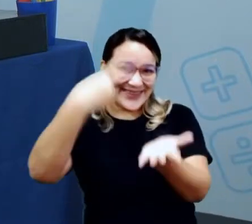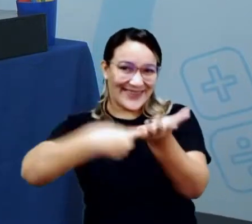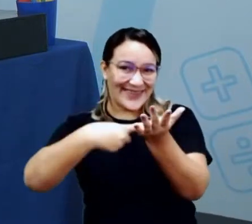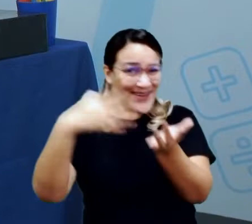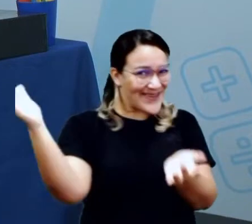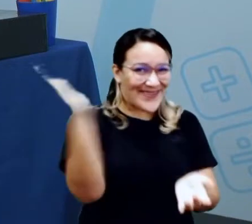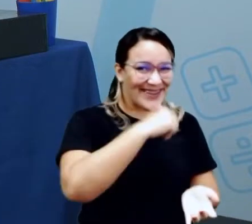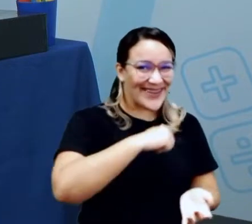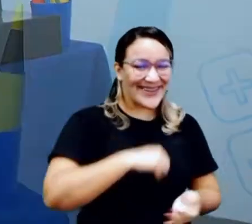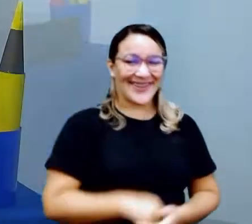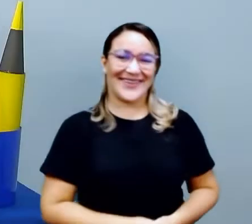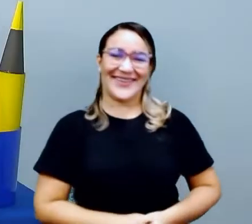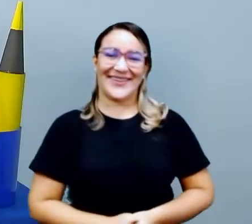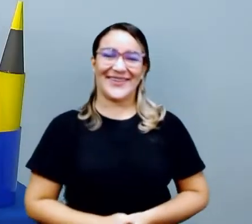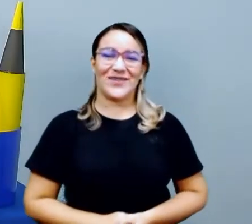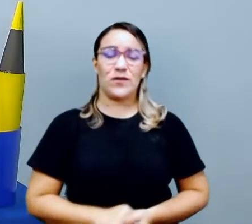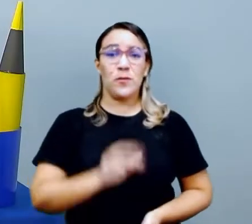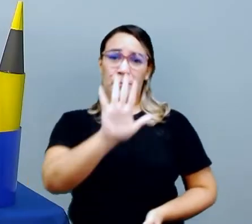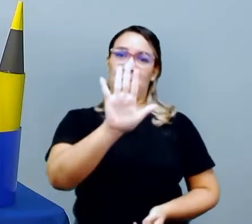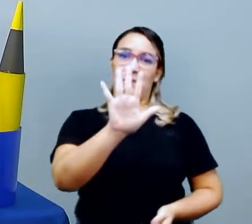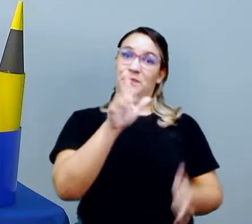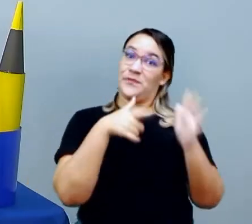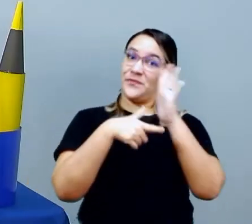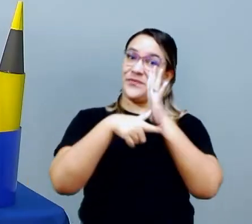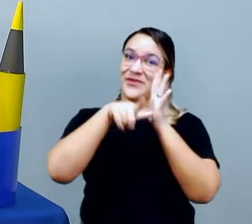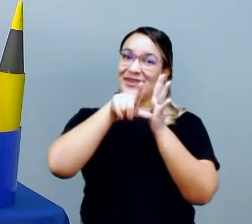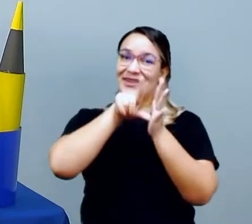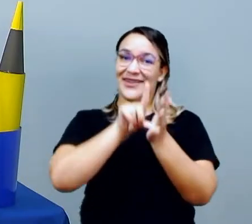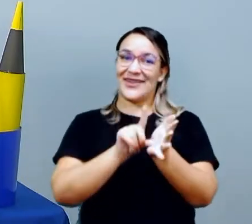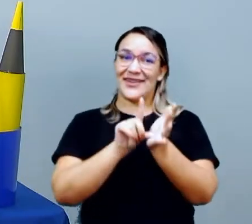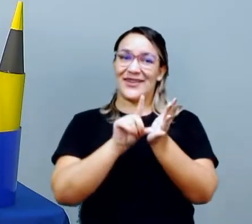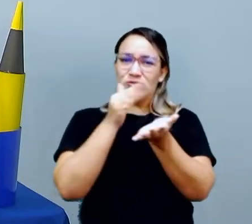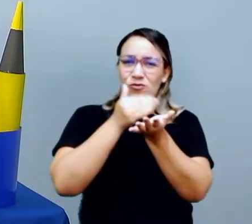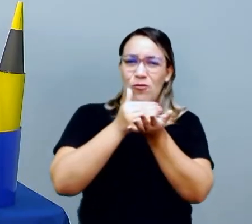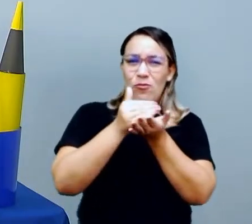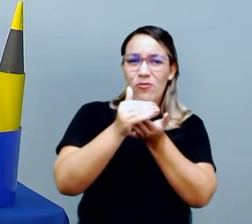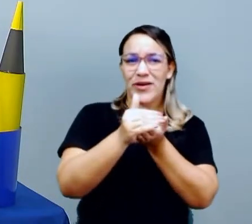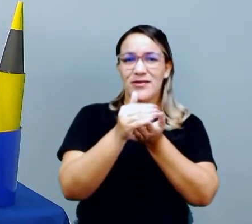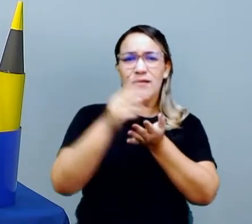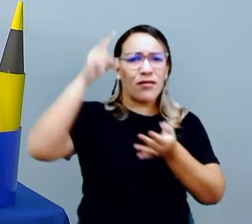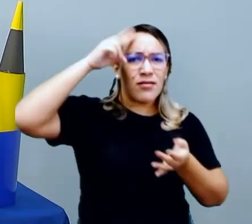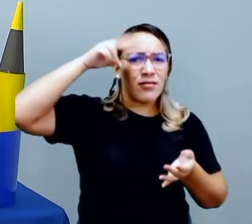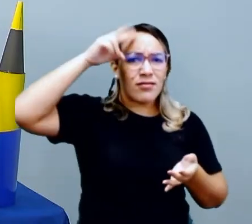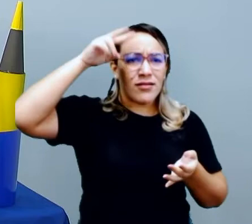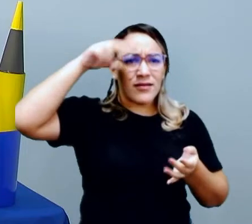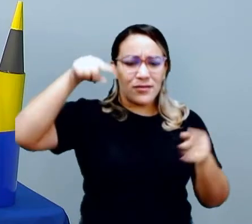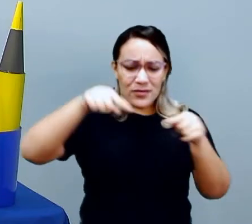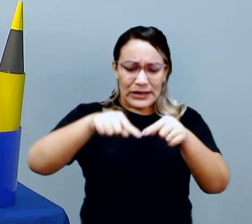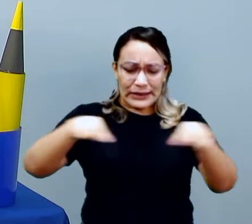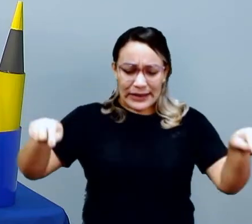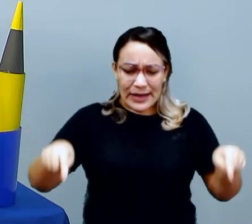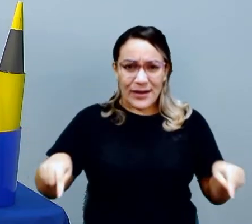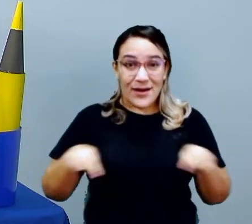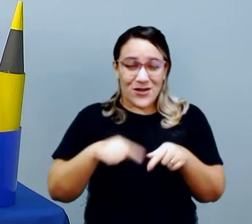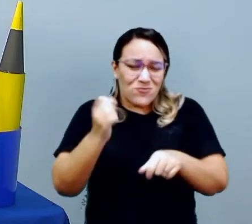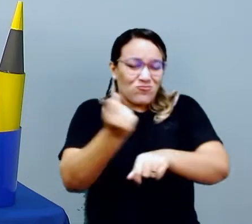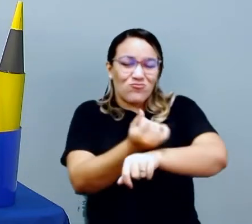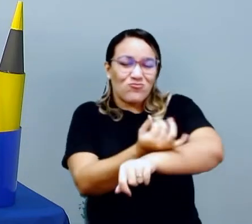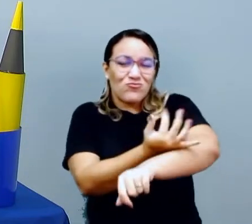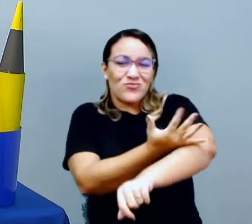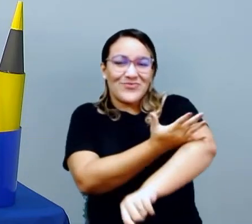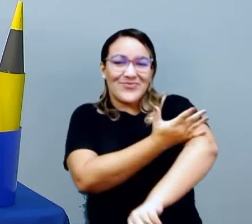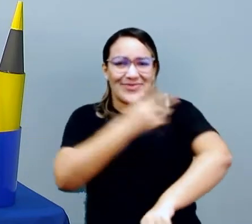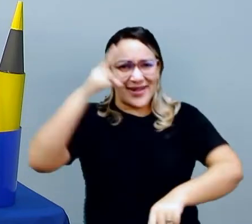Então vem comigo! Mas antes de iniciarmos a nossa arte, nós vamos relembrar a nossa caixinha de emoções.